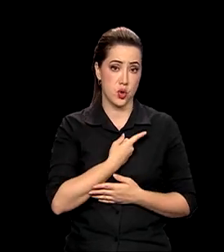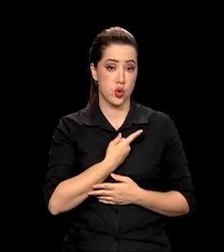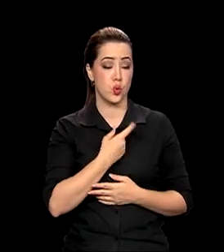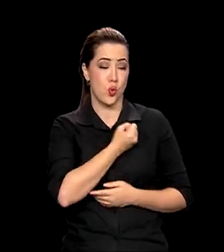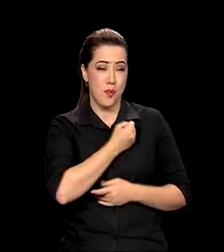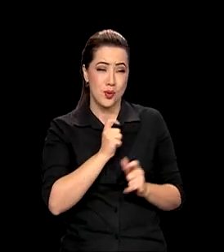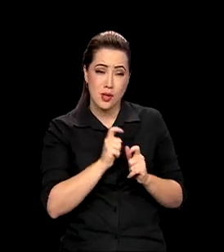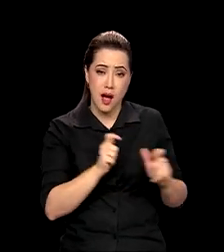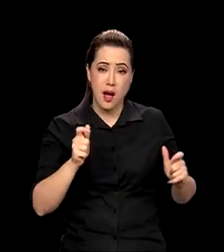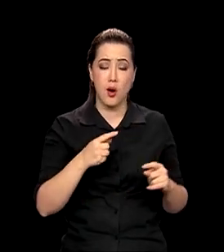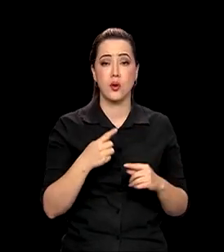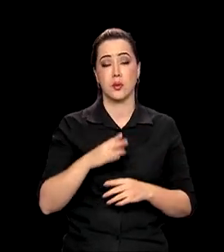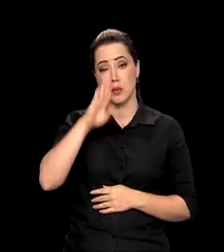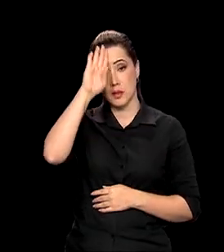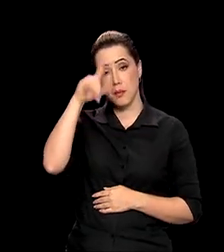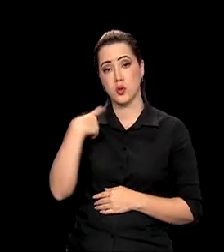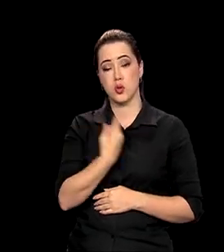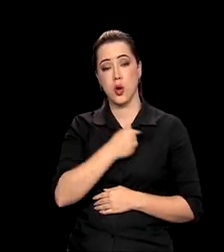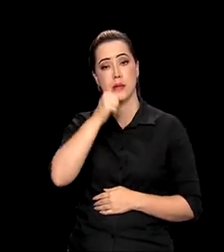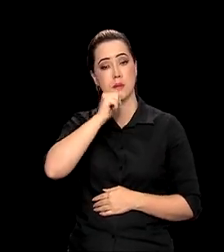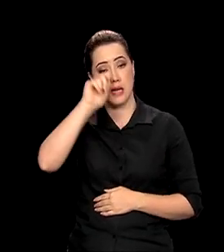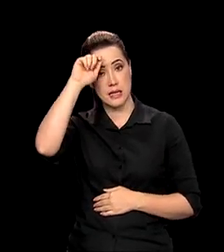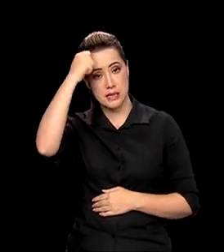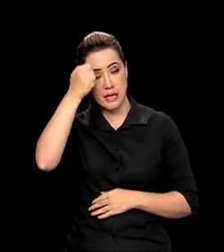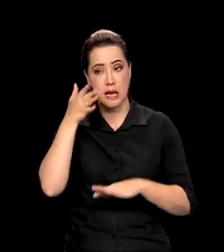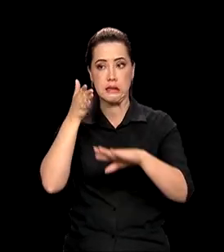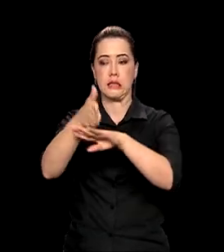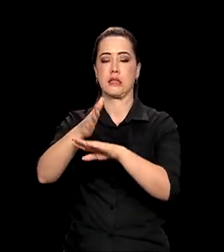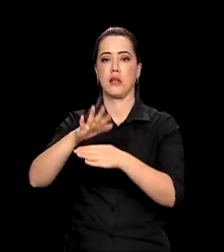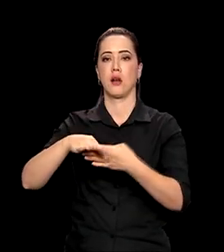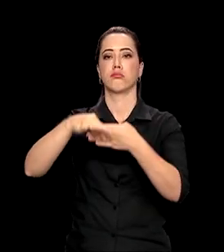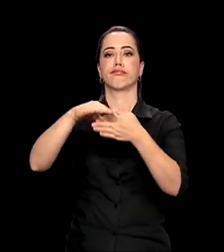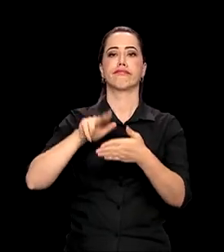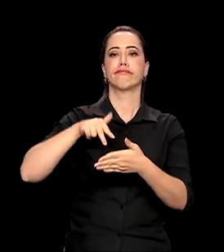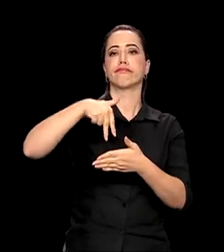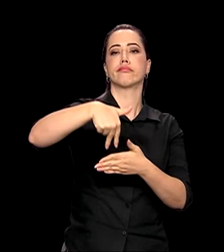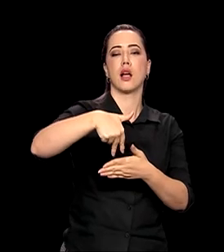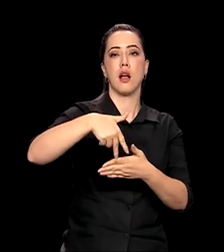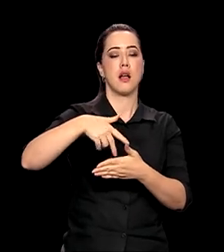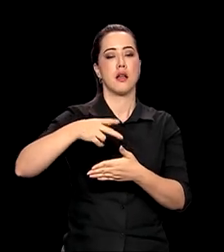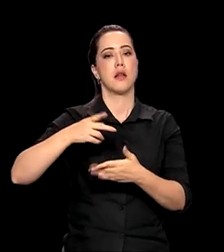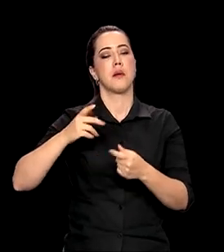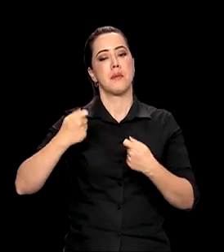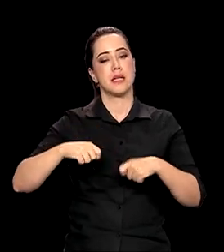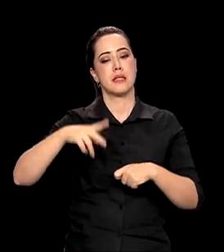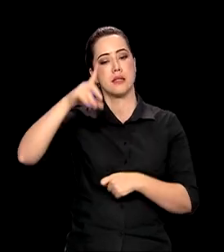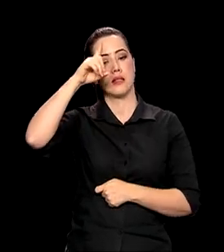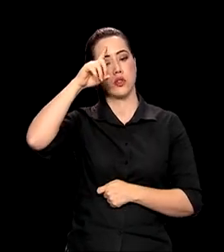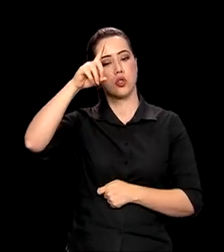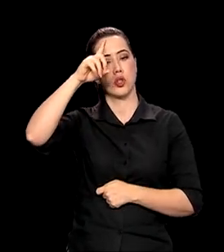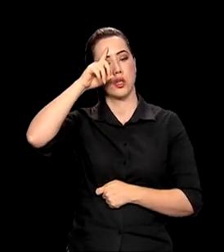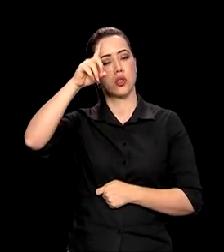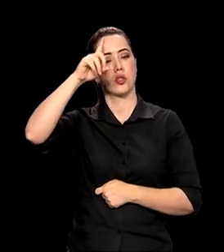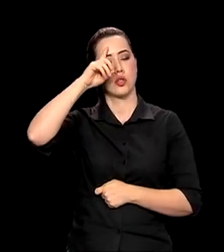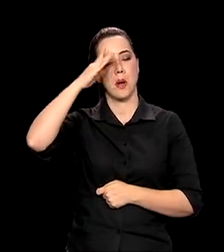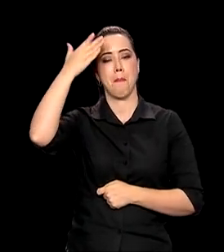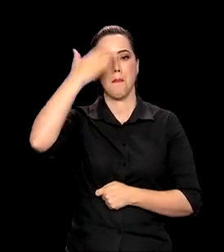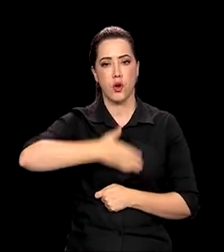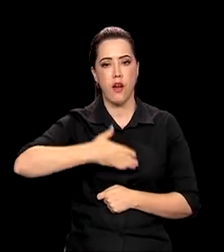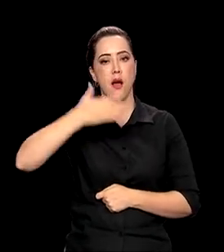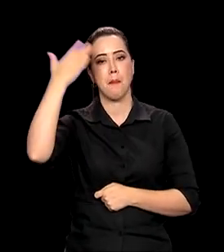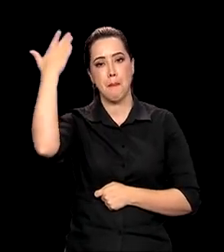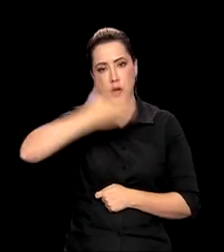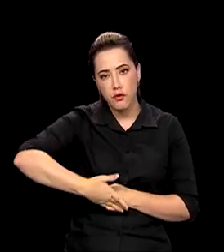decisão e protagonismo, muitas vezes a gente tem que, diariamente, né, Ana Flávia, comprovar e reafirmar